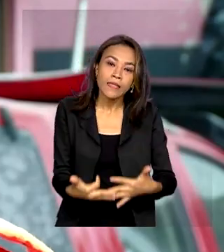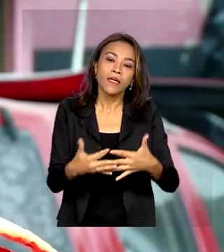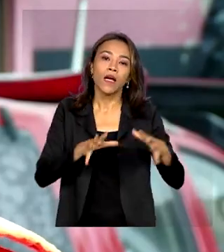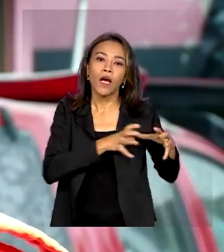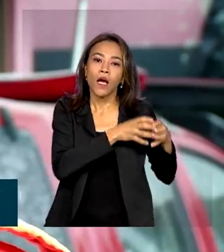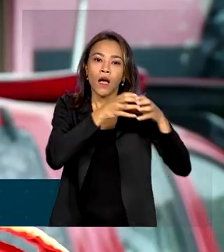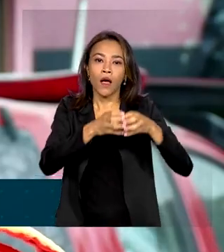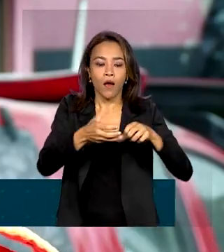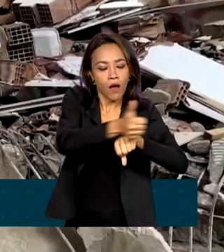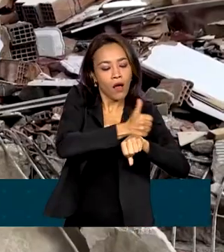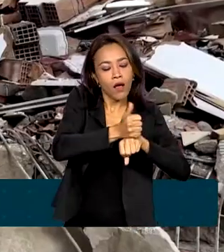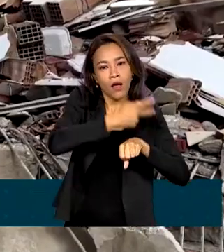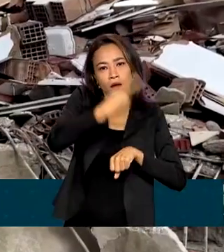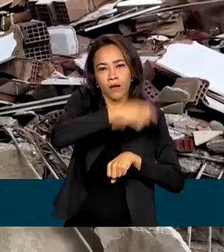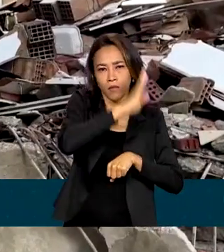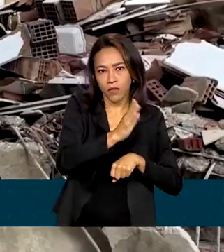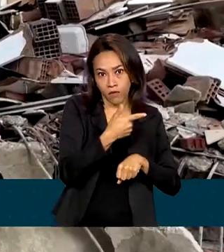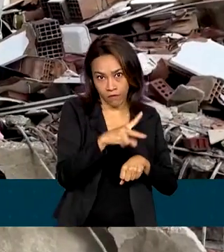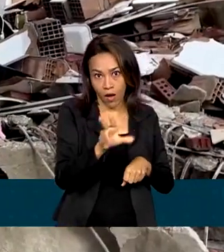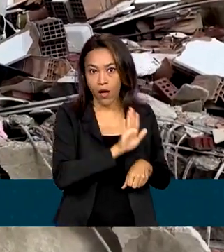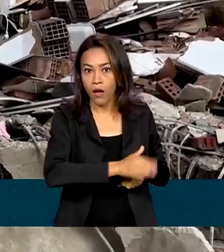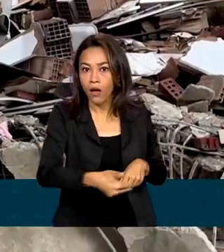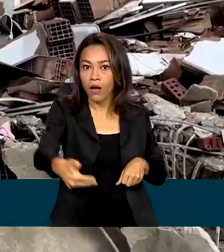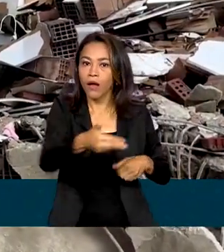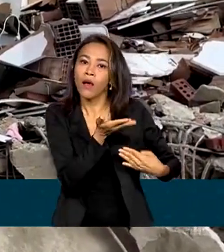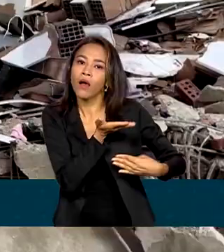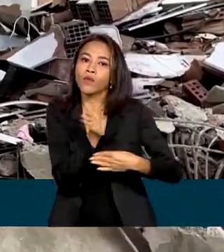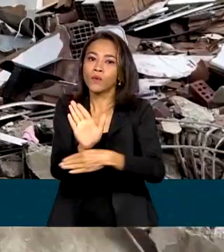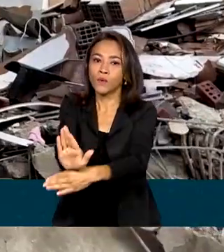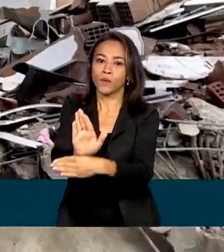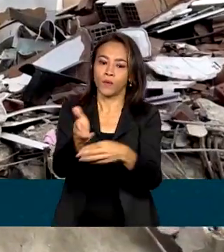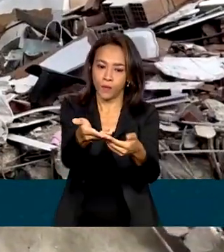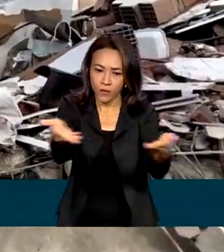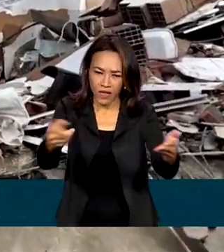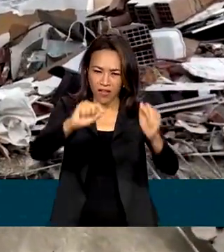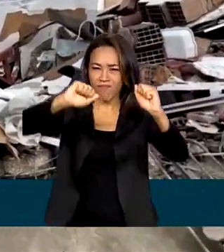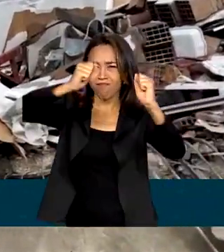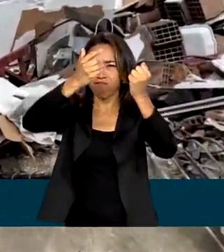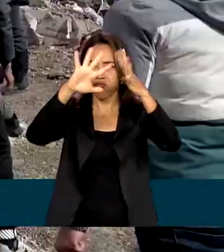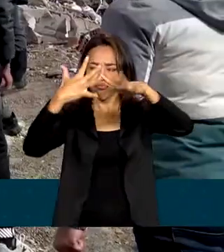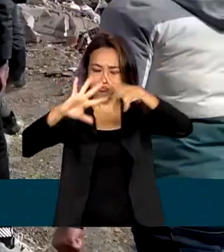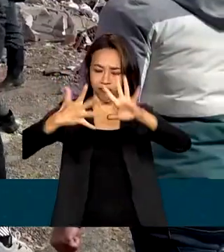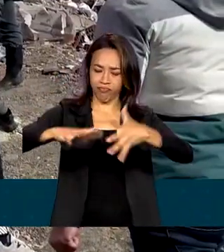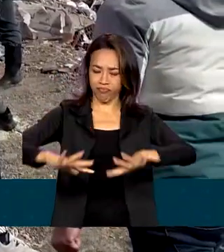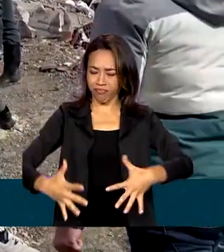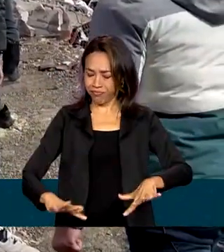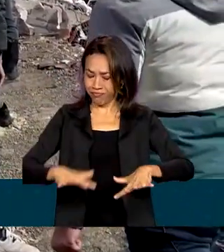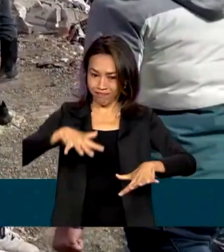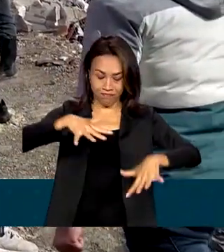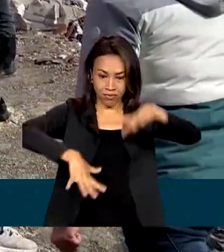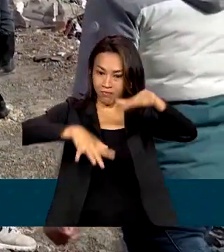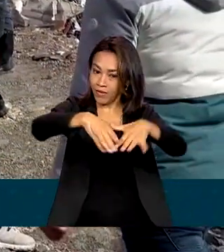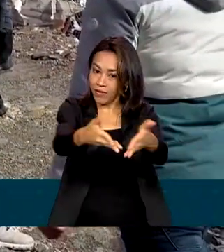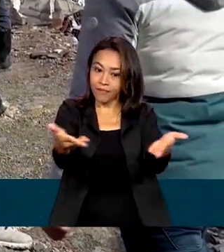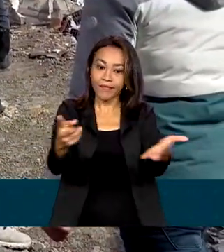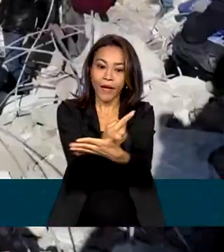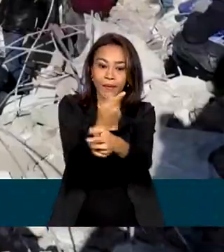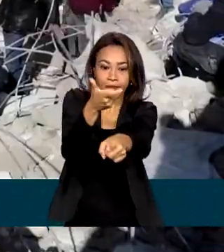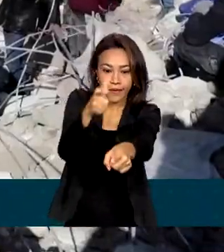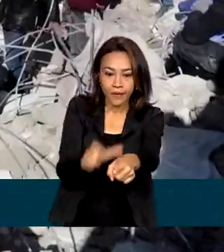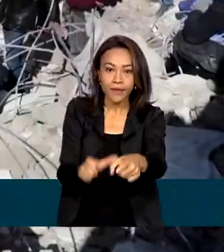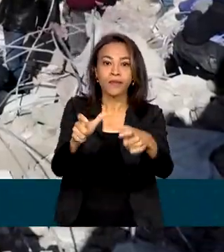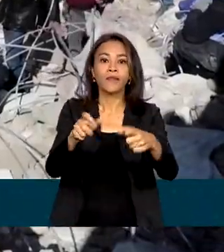brasileira vai contribuir para agilizar o trabalho de salvamento em estruturas colapsadas, como no caso da Turquia,